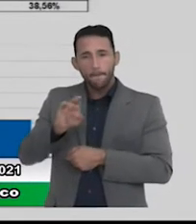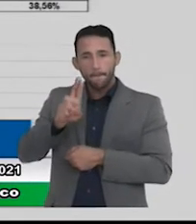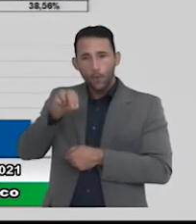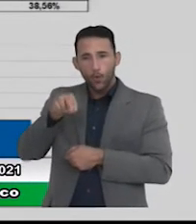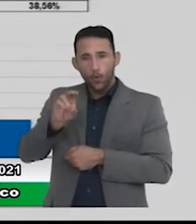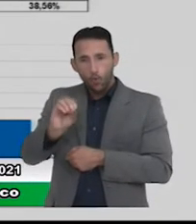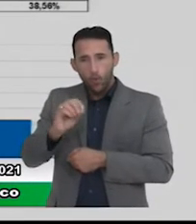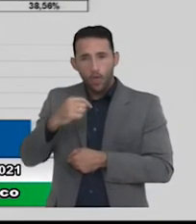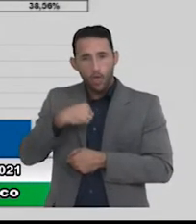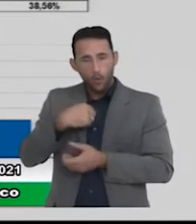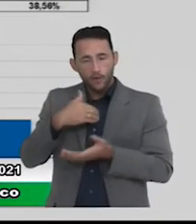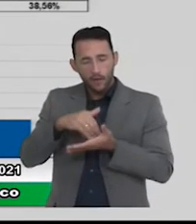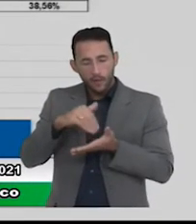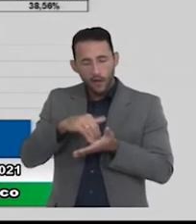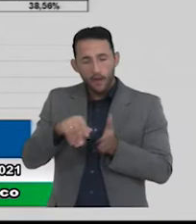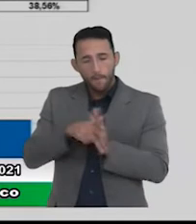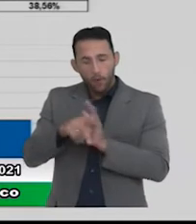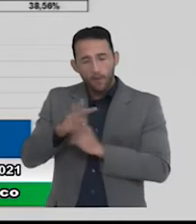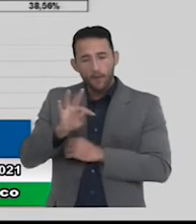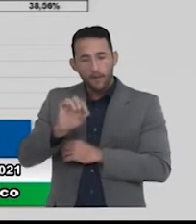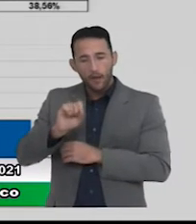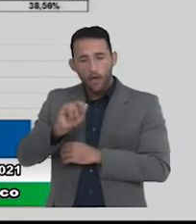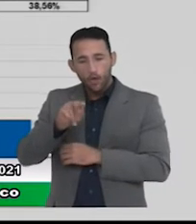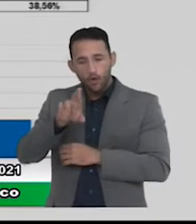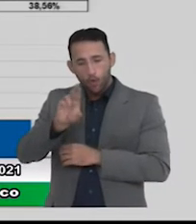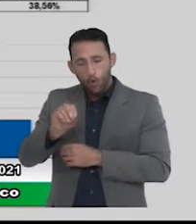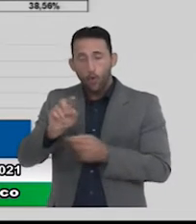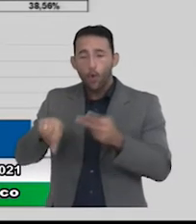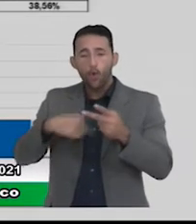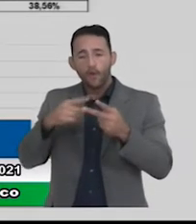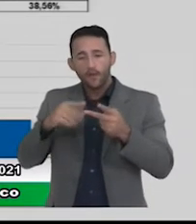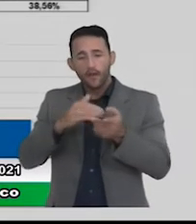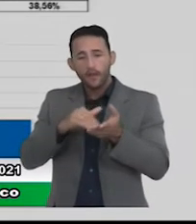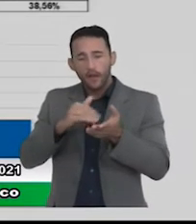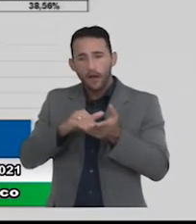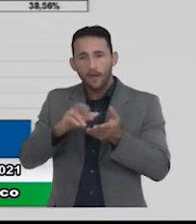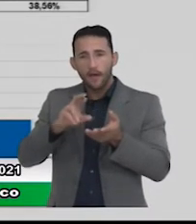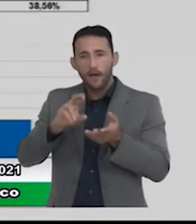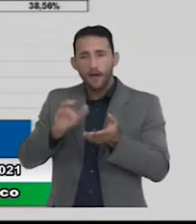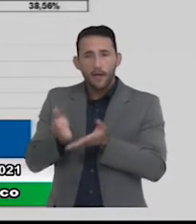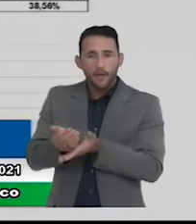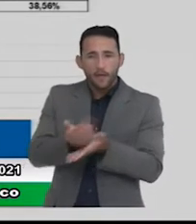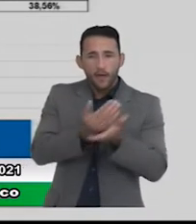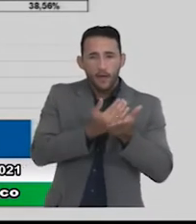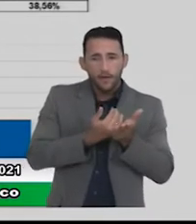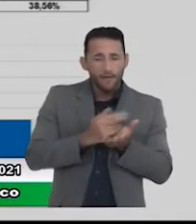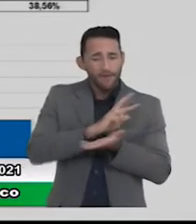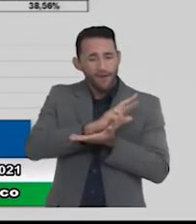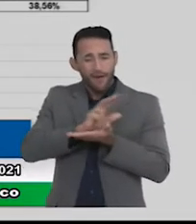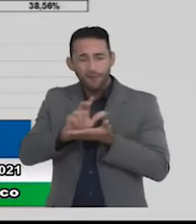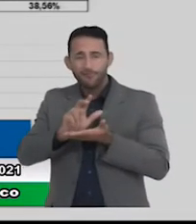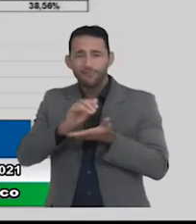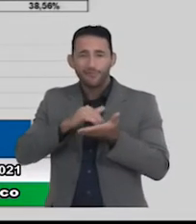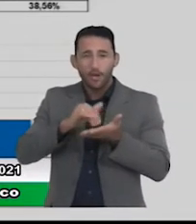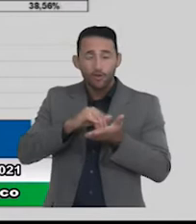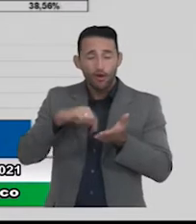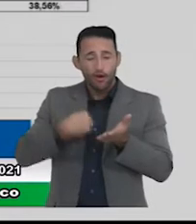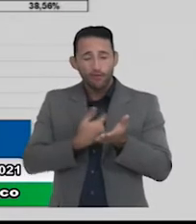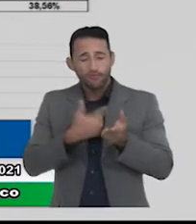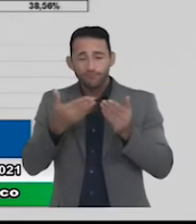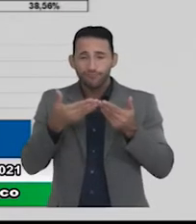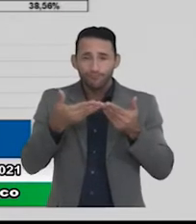também subsecretária do Tesouro na da Elane subsecretária da Receita e do Alex que é o subsecretário do TI a gente está aberto